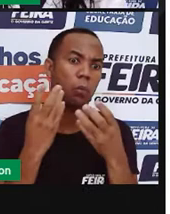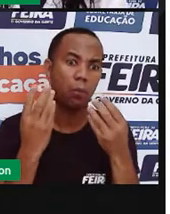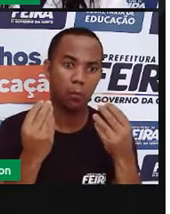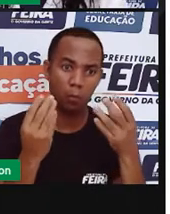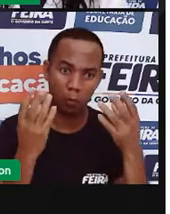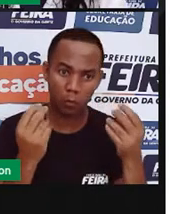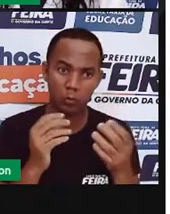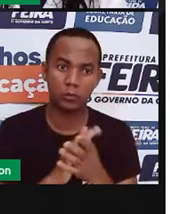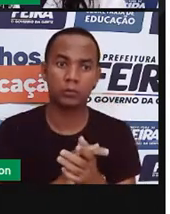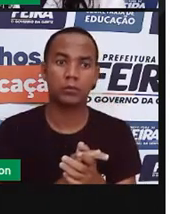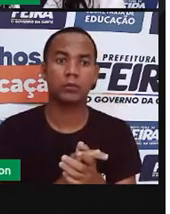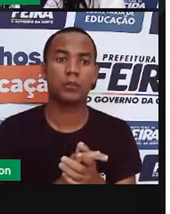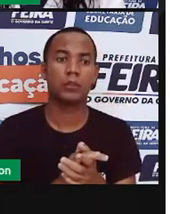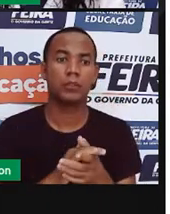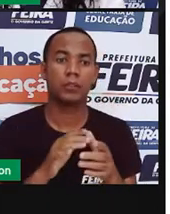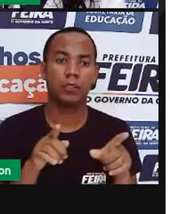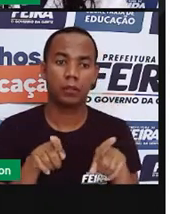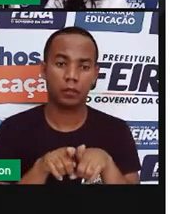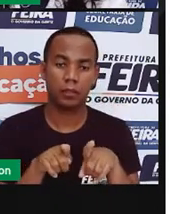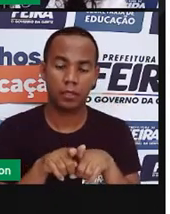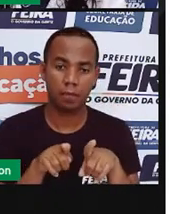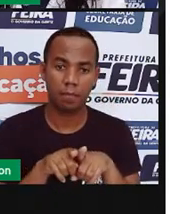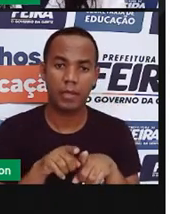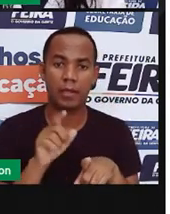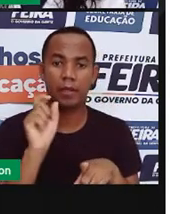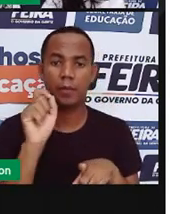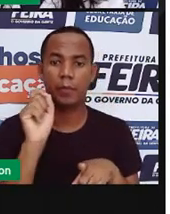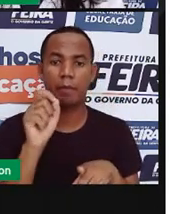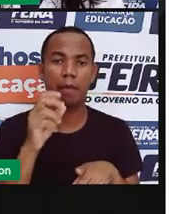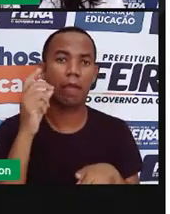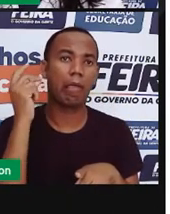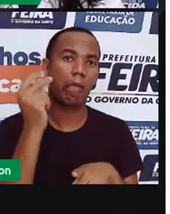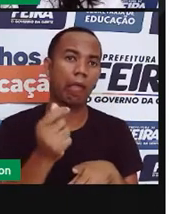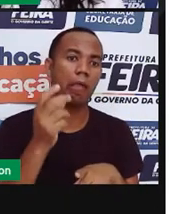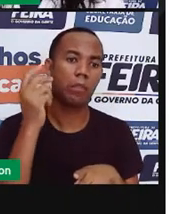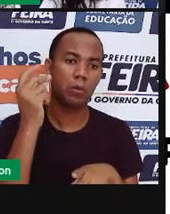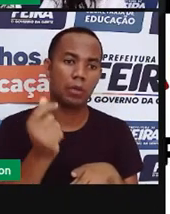isso, que diz que ela é uma atividade milenar.